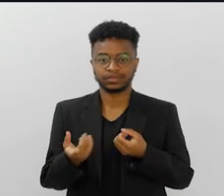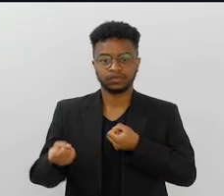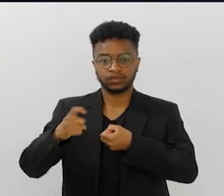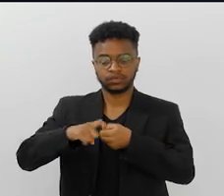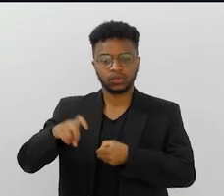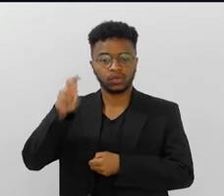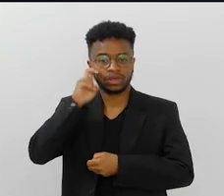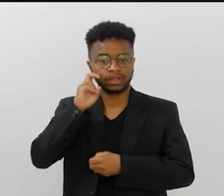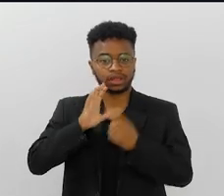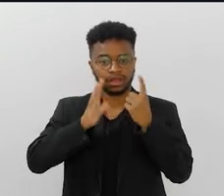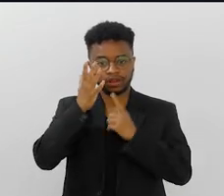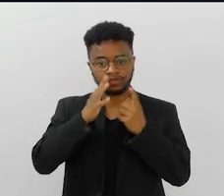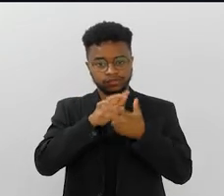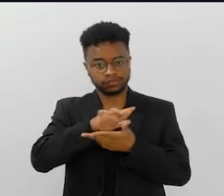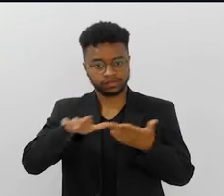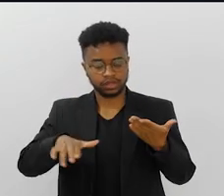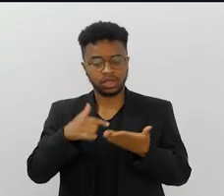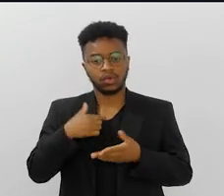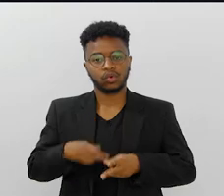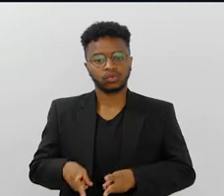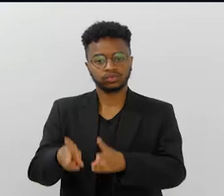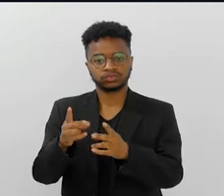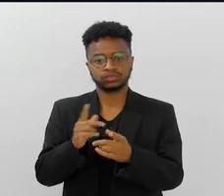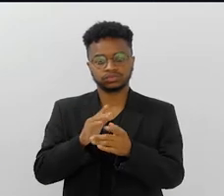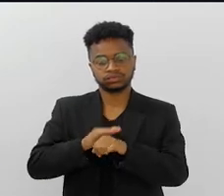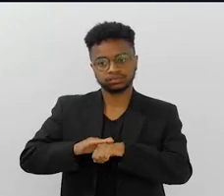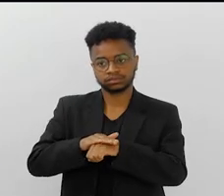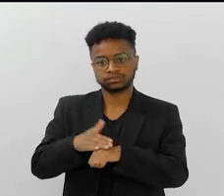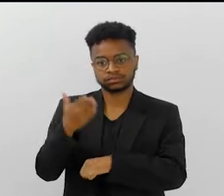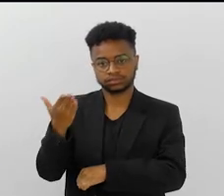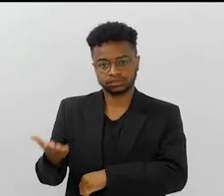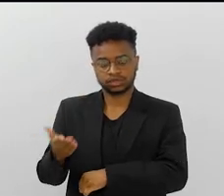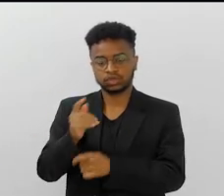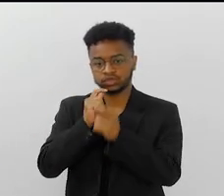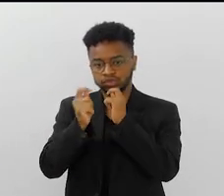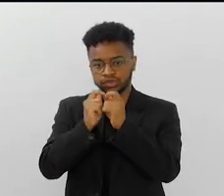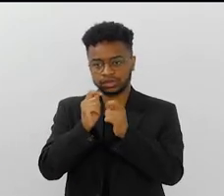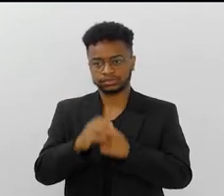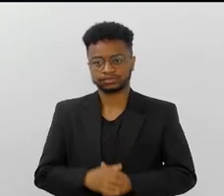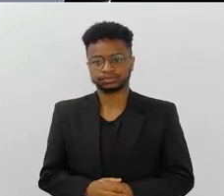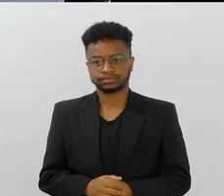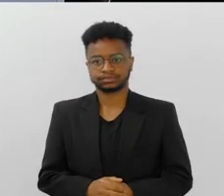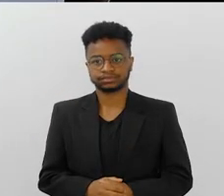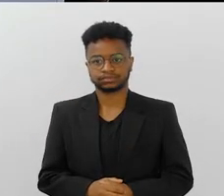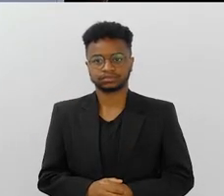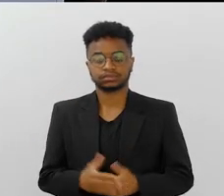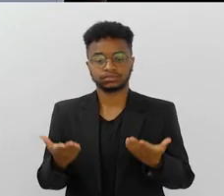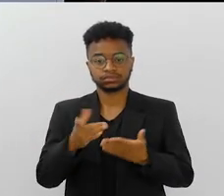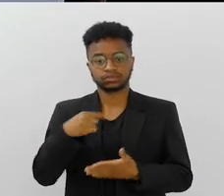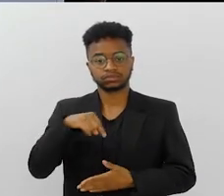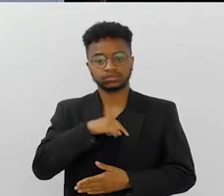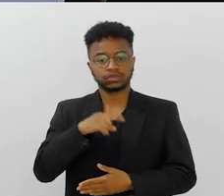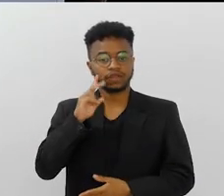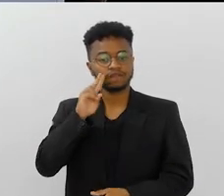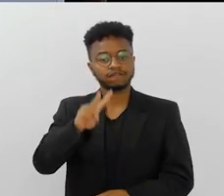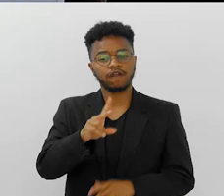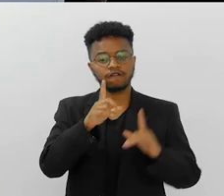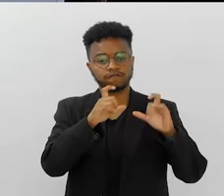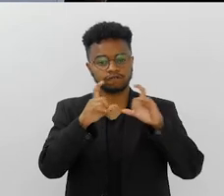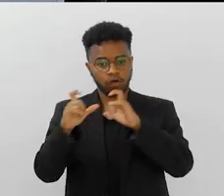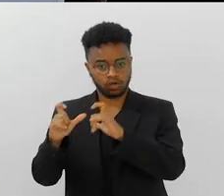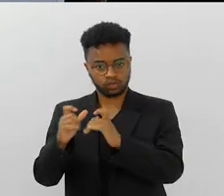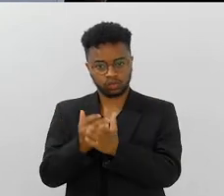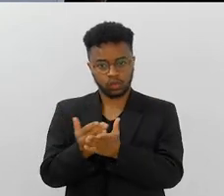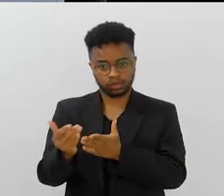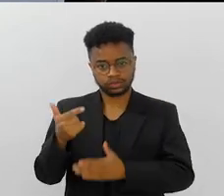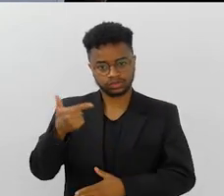Voltamos com o Quintas com Quintais e eu sigo conversando com o jornalista Aydano Mota. Adrino, vamos ver umas fotos agora, no início